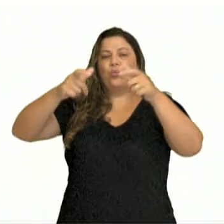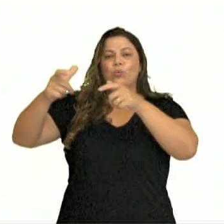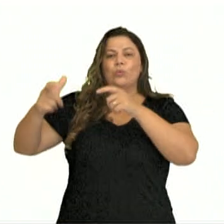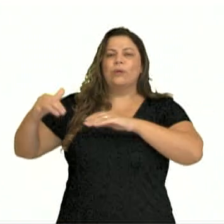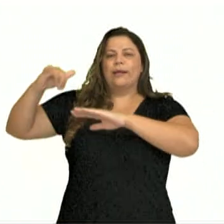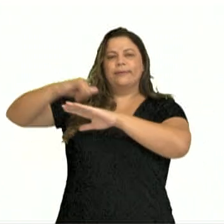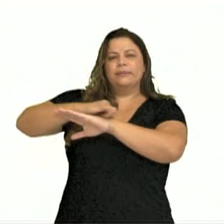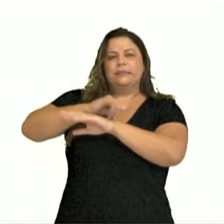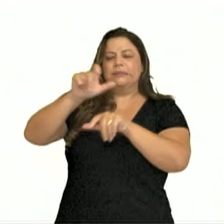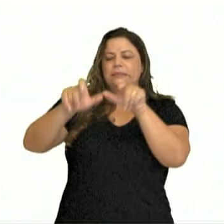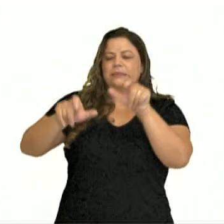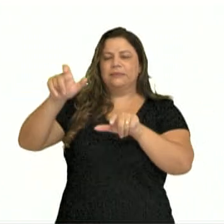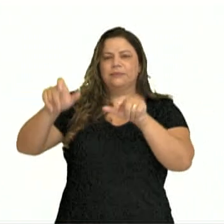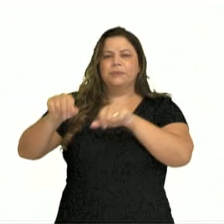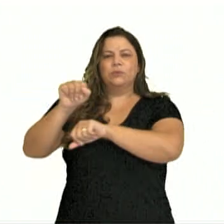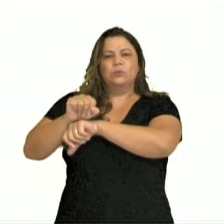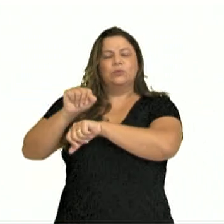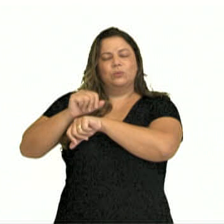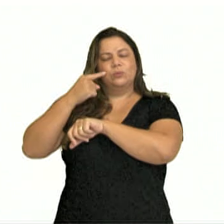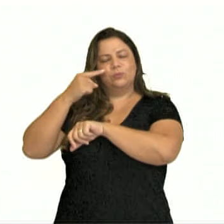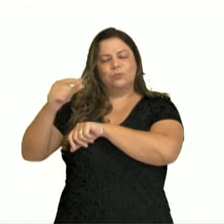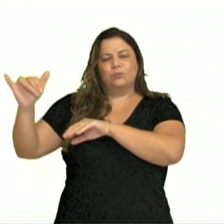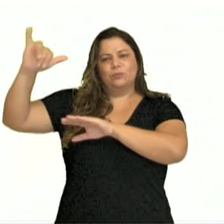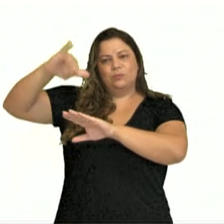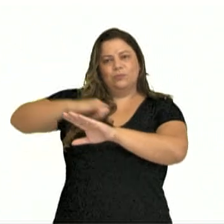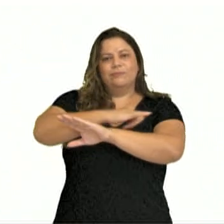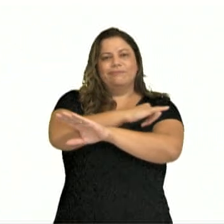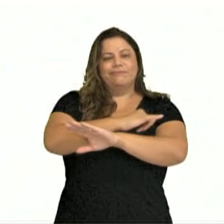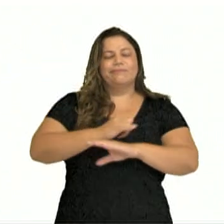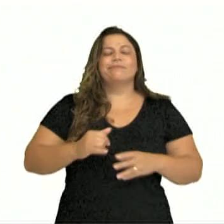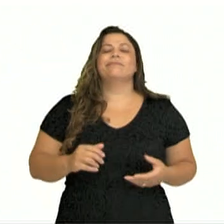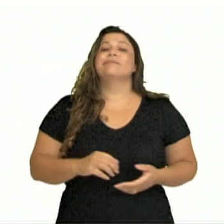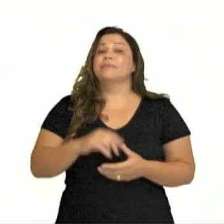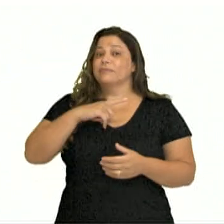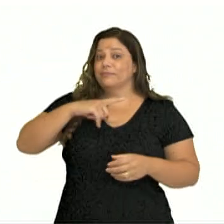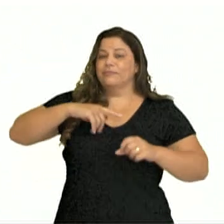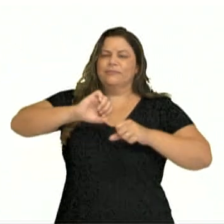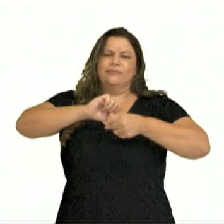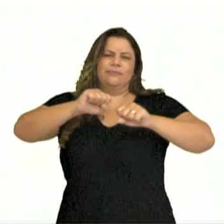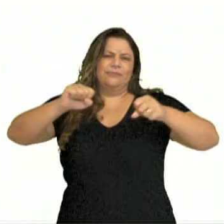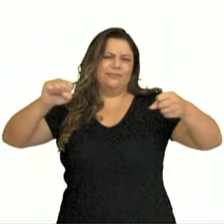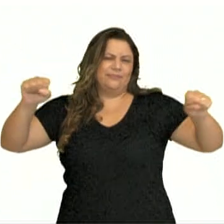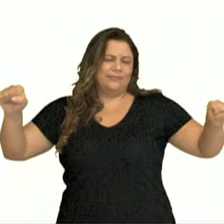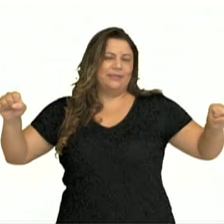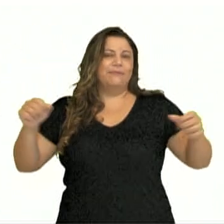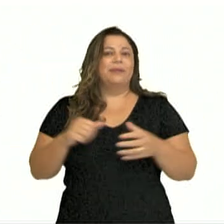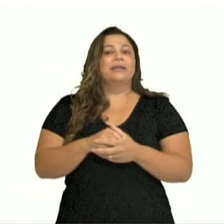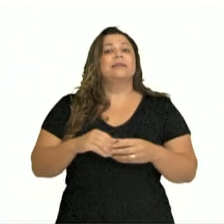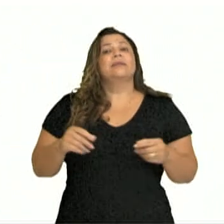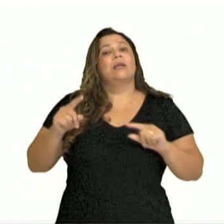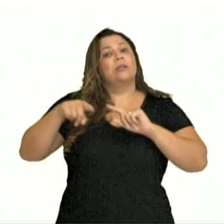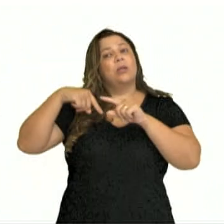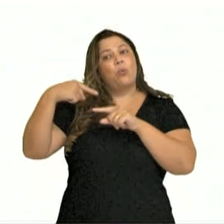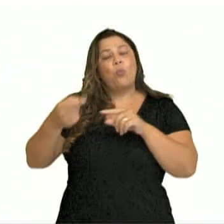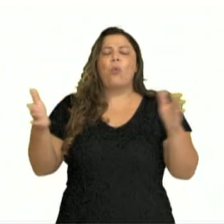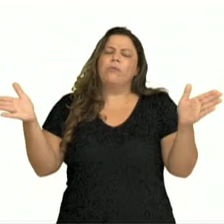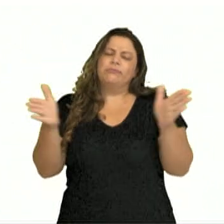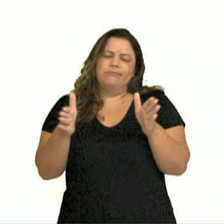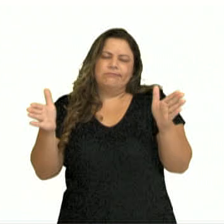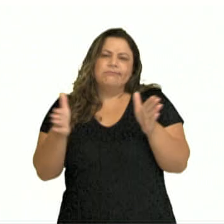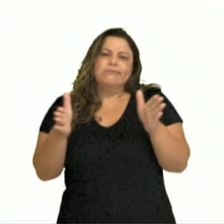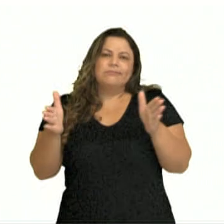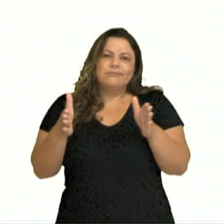estão? No airport, no aeroporto. Existem aeroportos gigantes, existem uns que não são muito